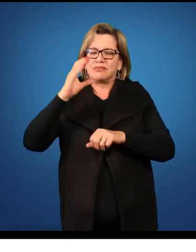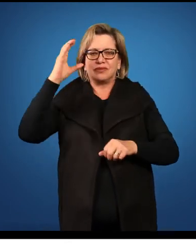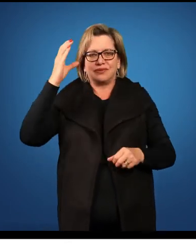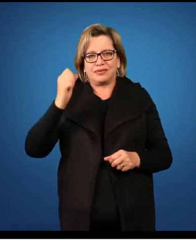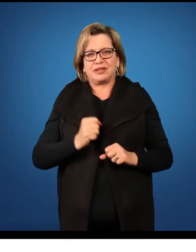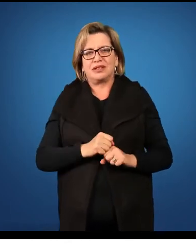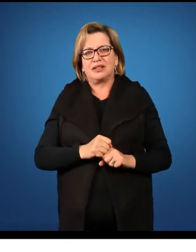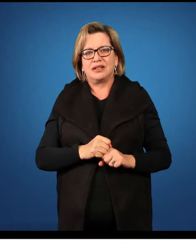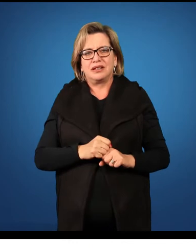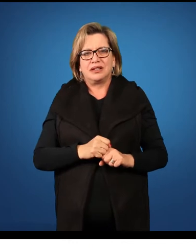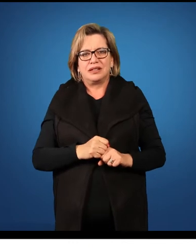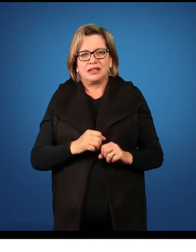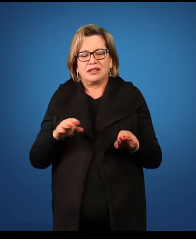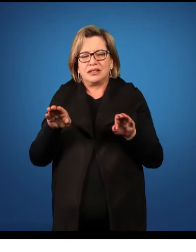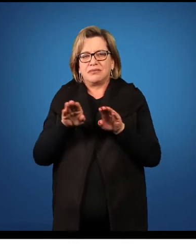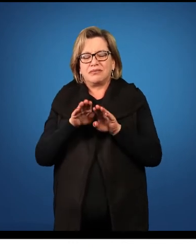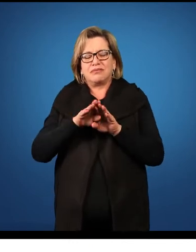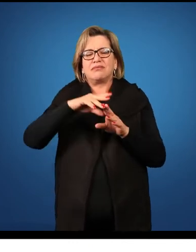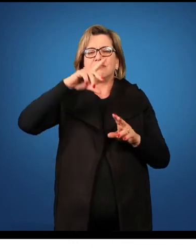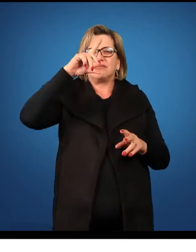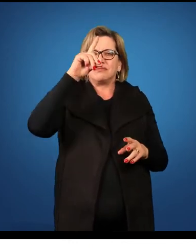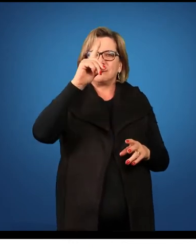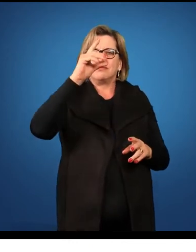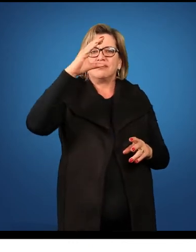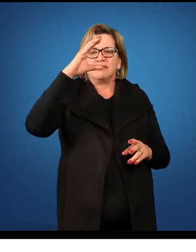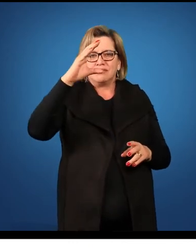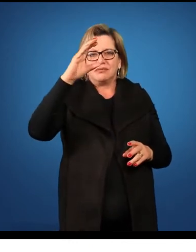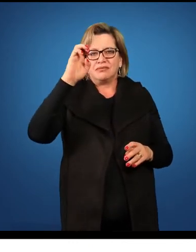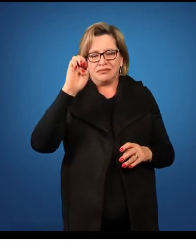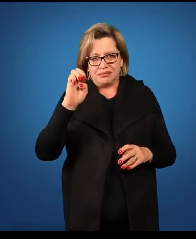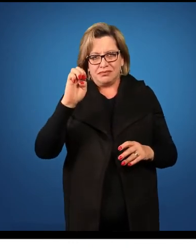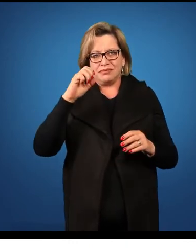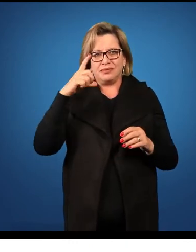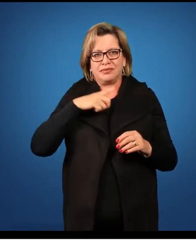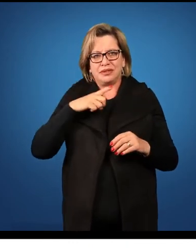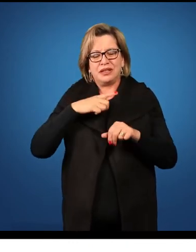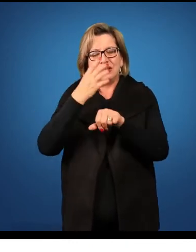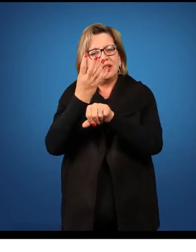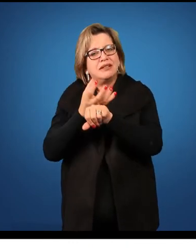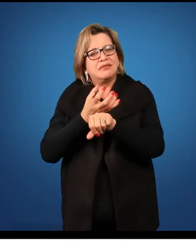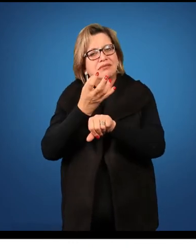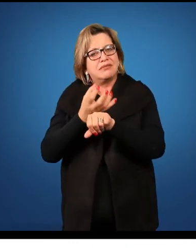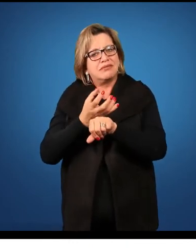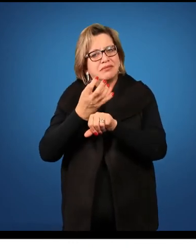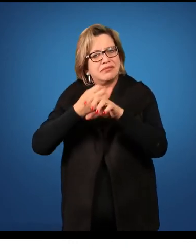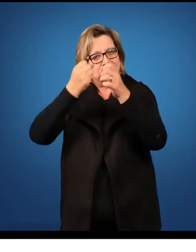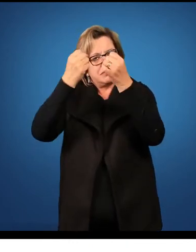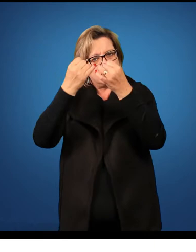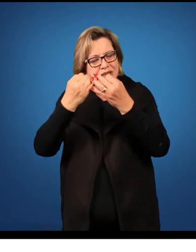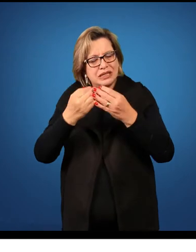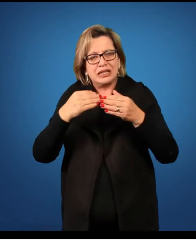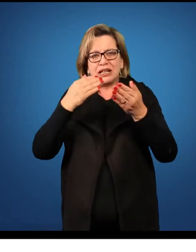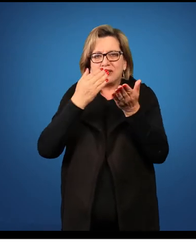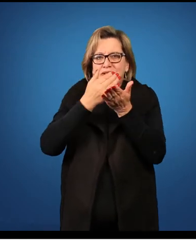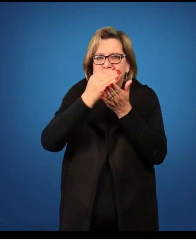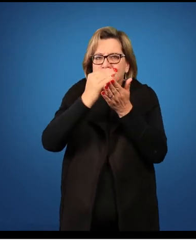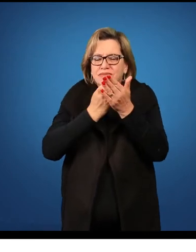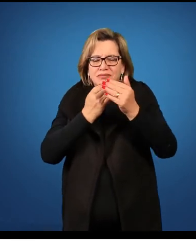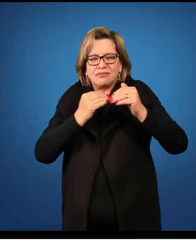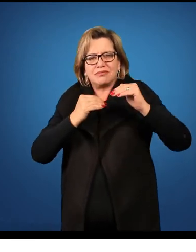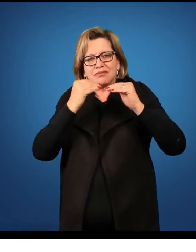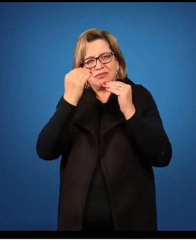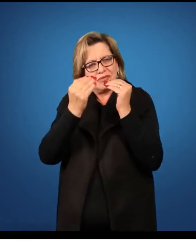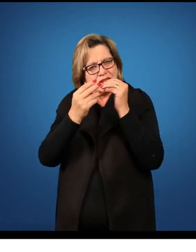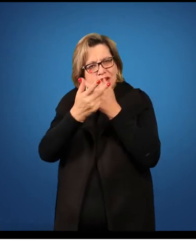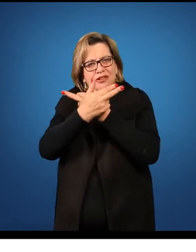Dentro disso, na visão das diretrizes, nós temos a disciplina de ciência, ela está hierarquizada, ela está construída